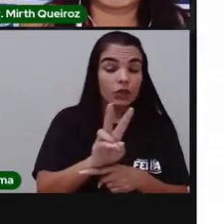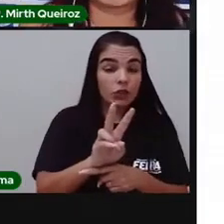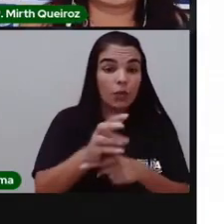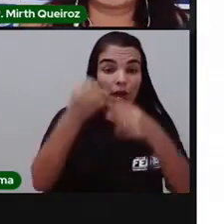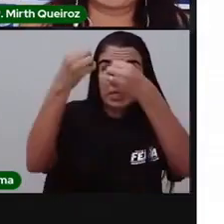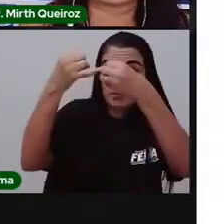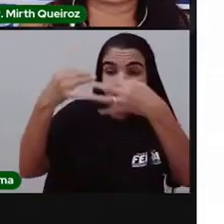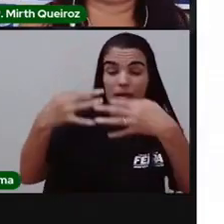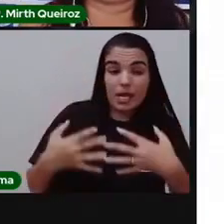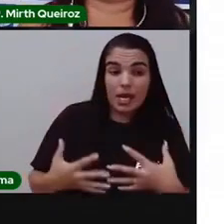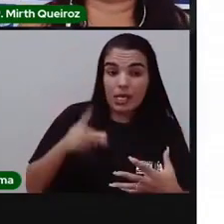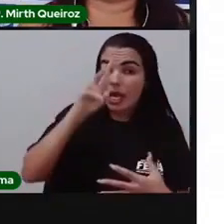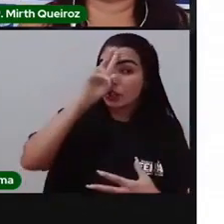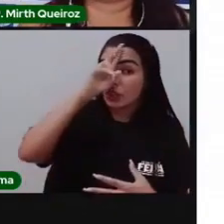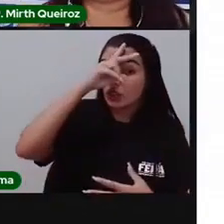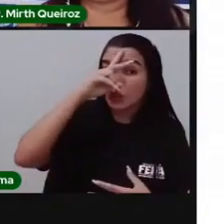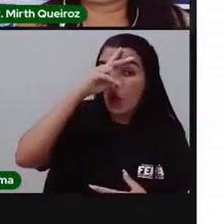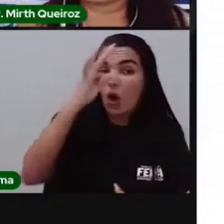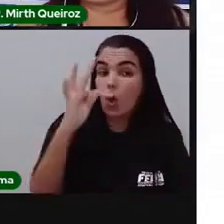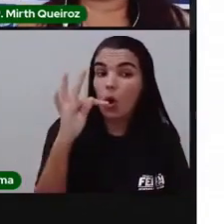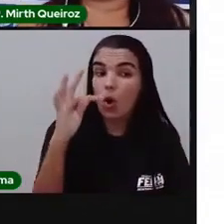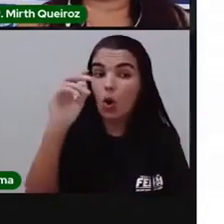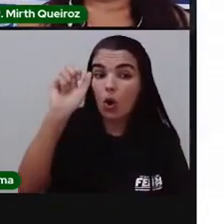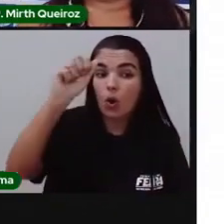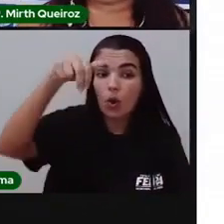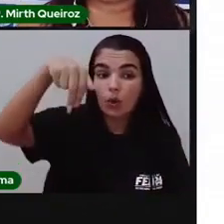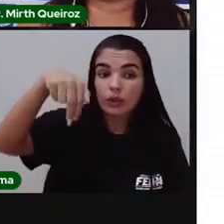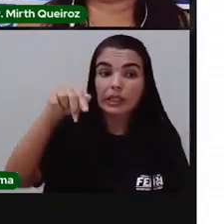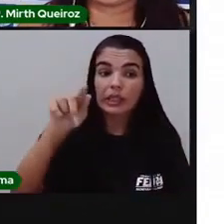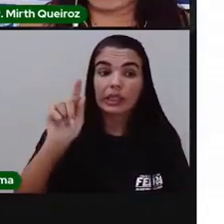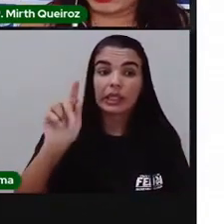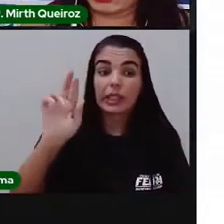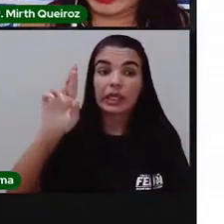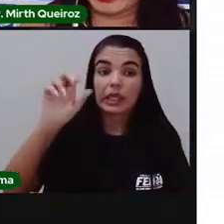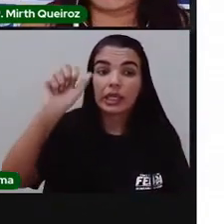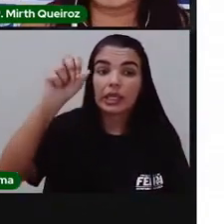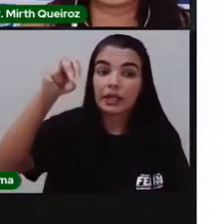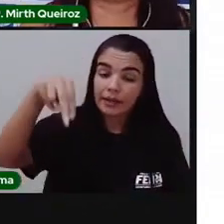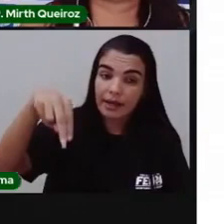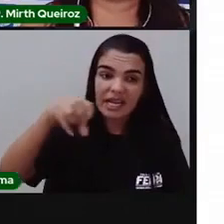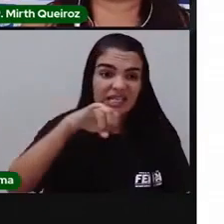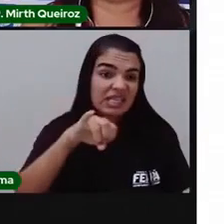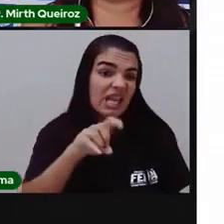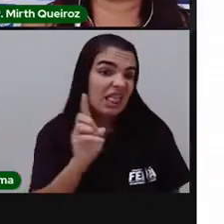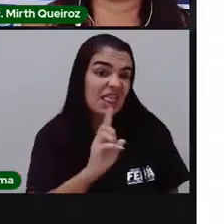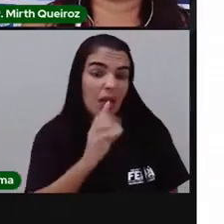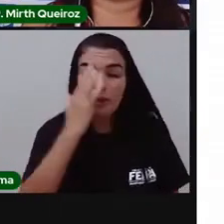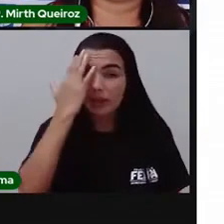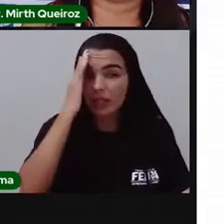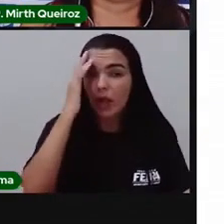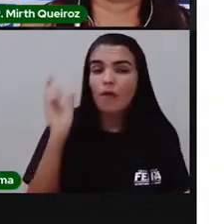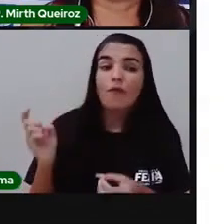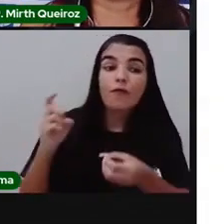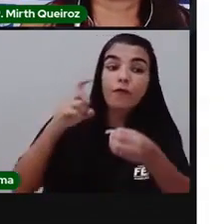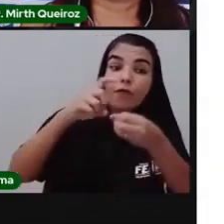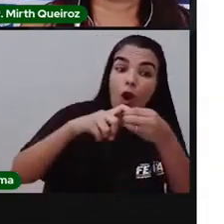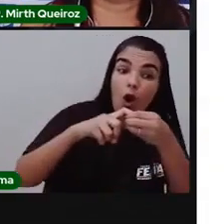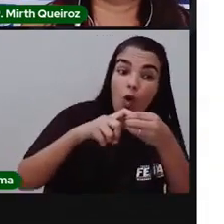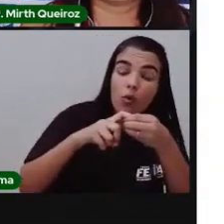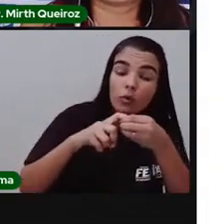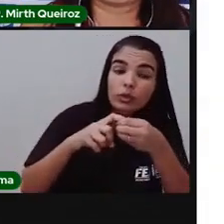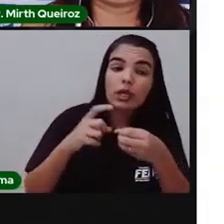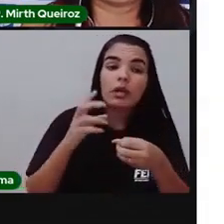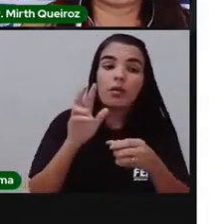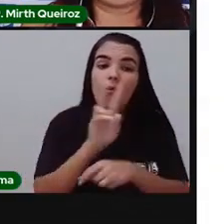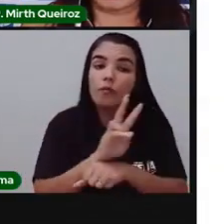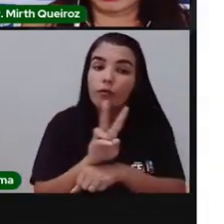a partir do que eu passei aqui para vocês. vocês não entenderam, vocês podem estar voltando o vídeo, certo? Para vocês compreenderem melhor. Vocês